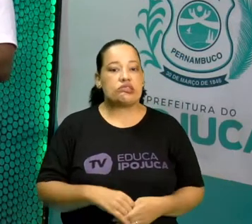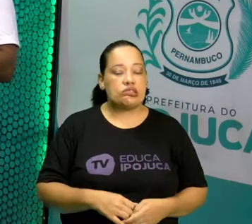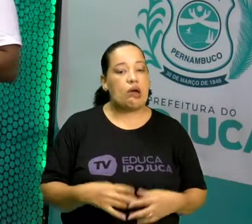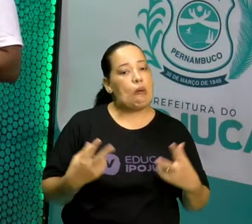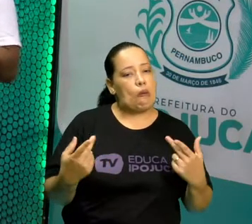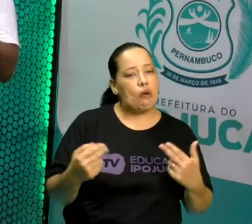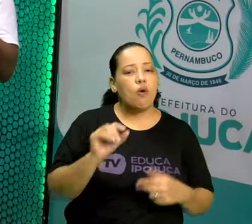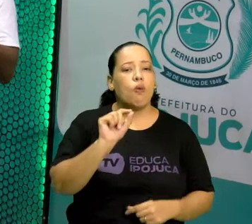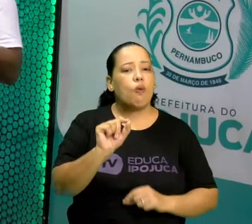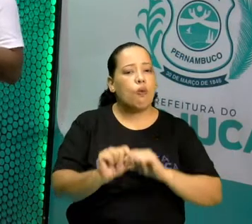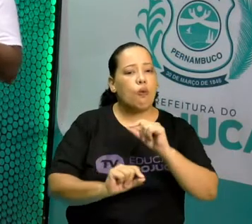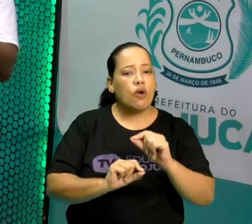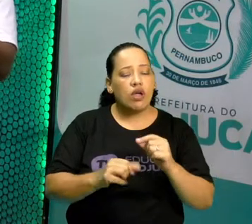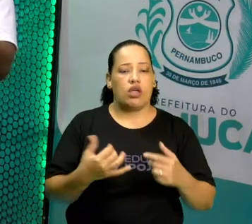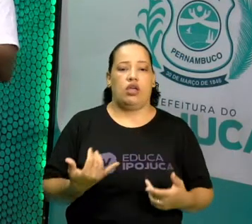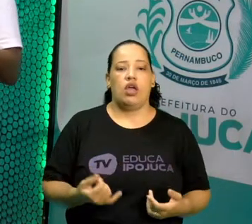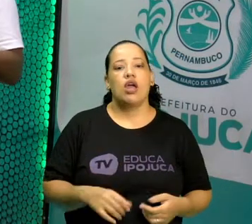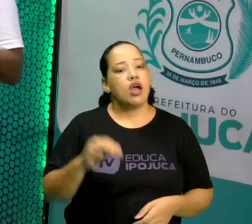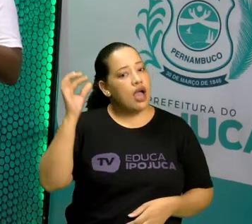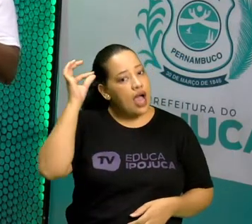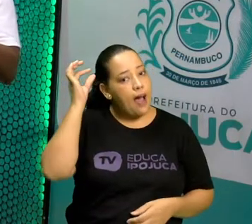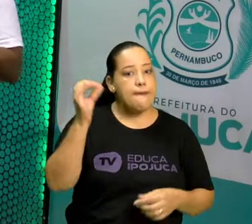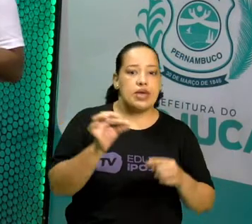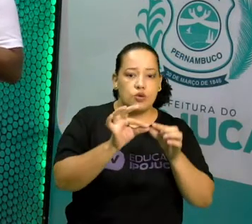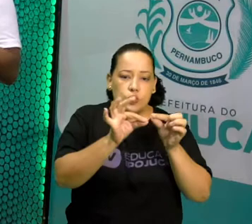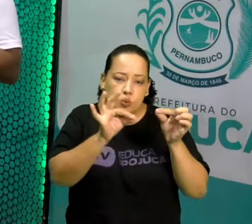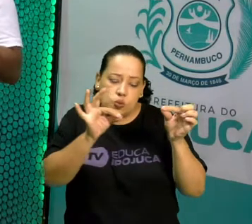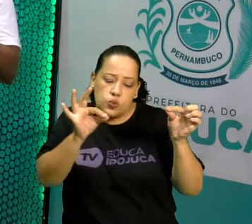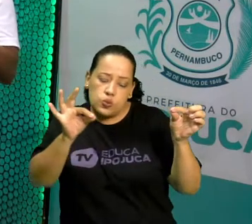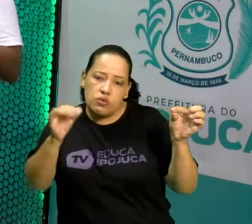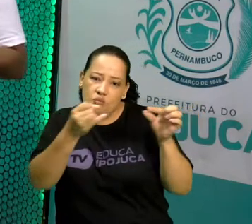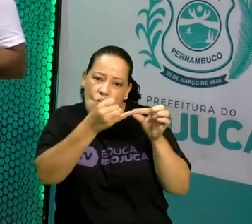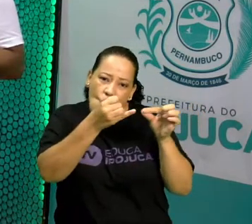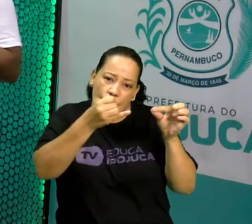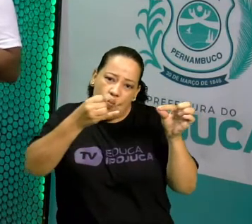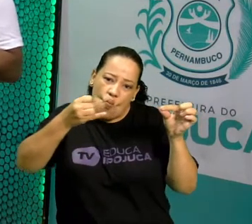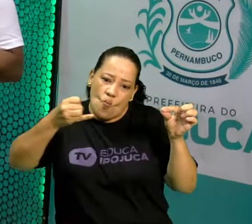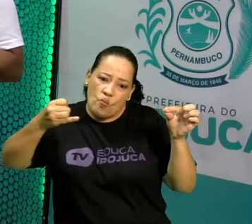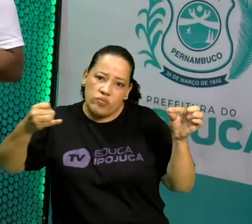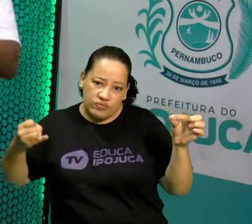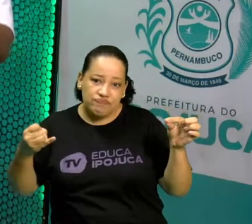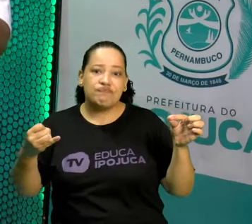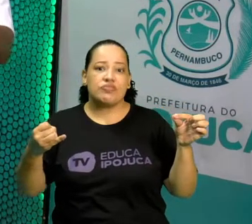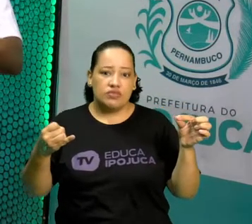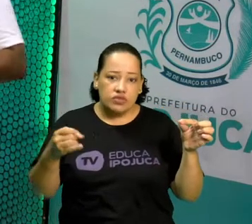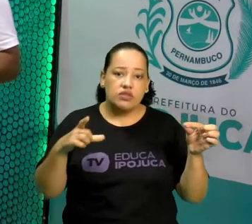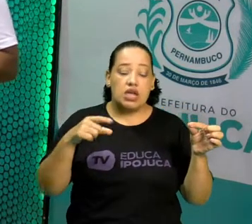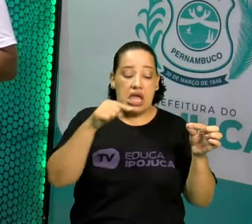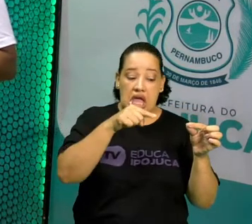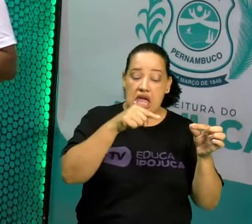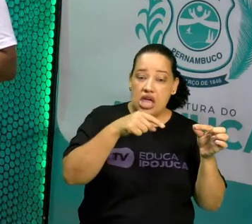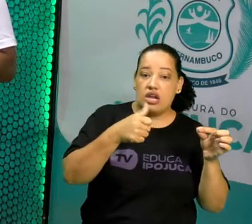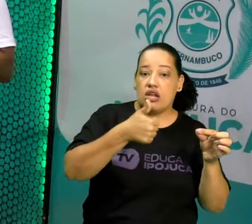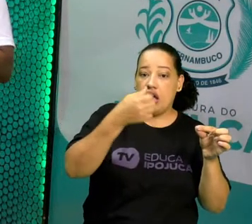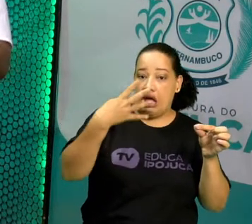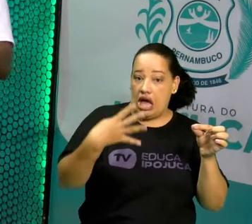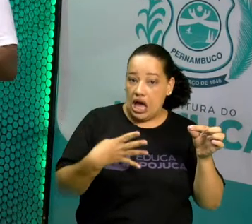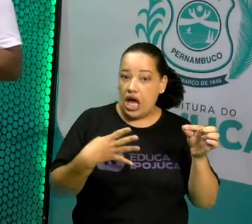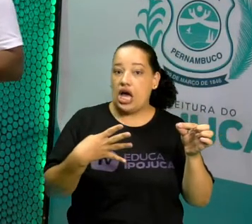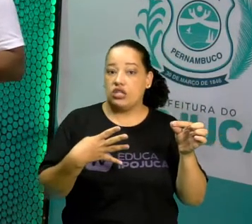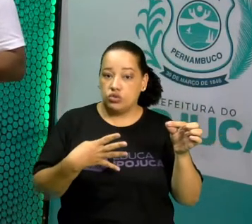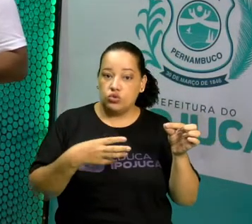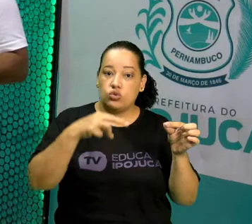e 60 mil nanômetros. Veja como é muito pequeno este número. Você já pensou sobre isso?